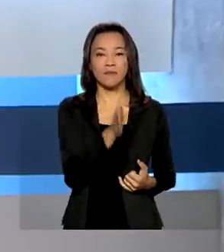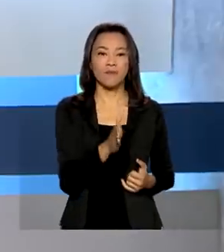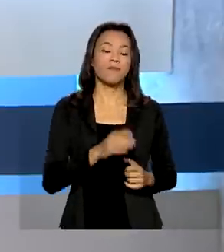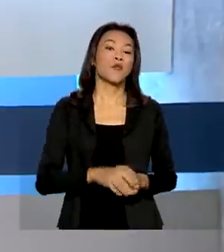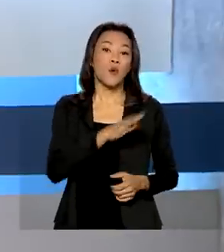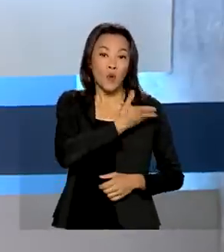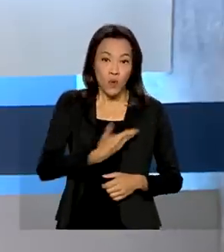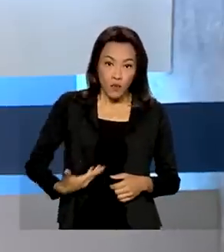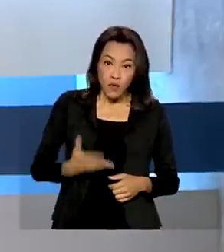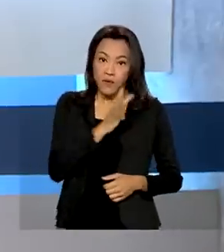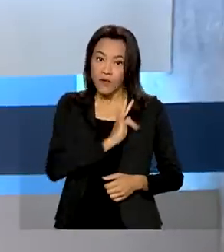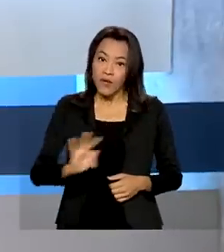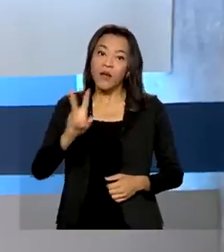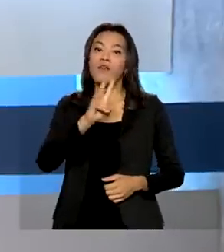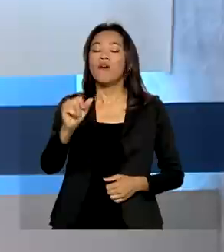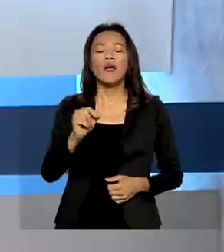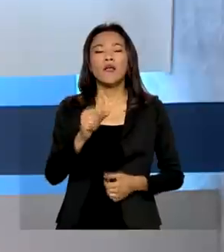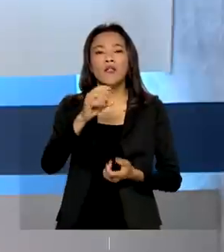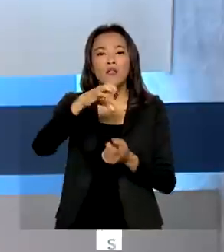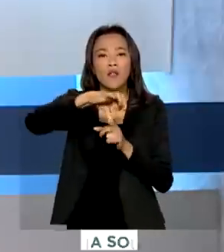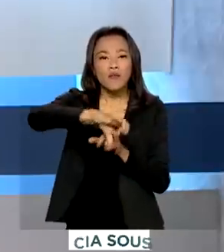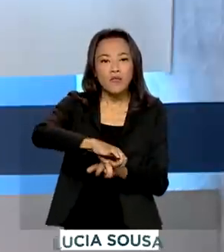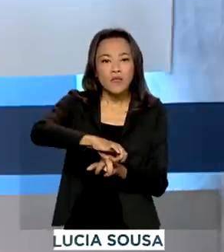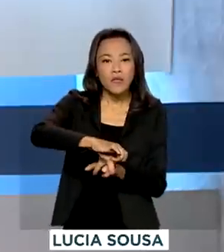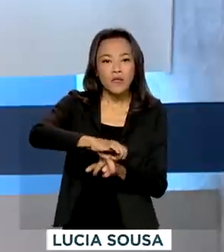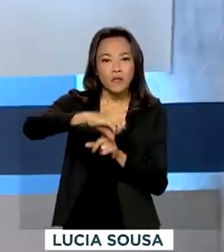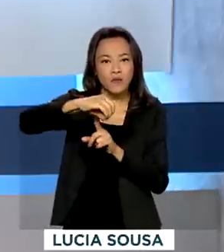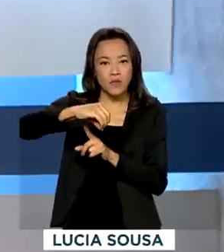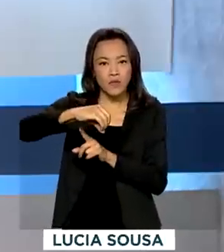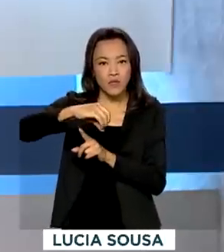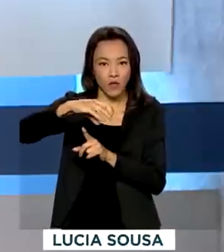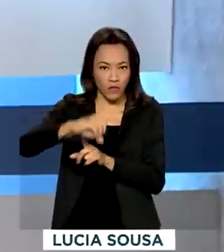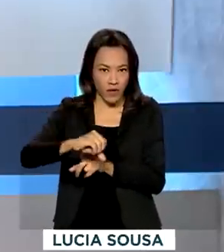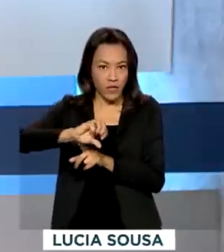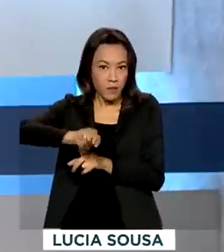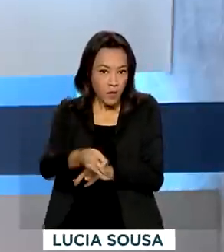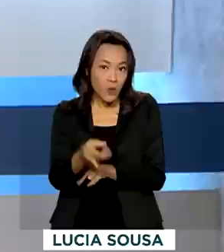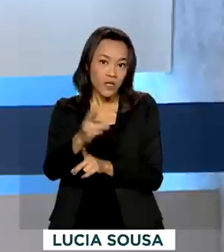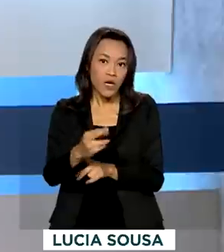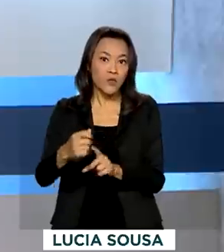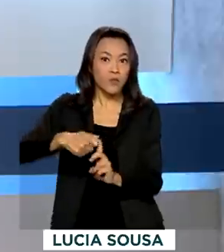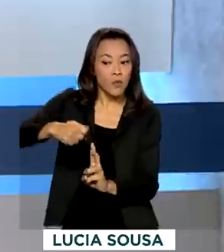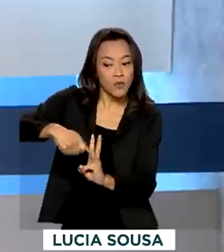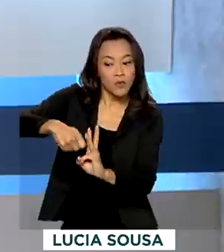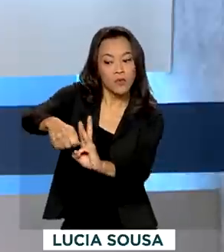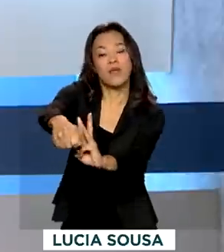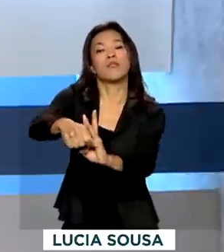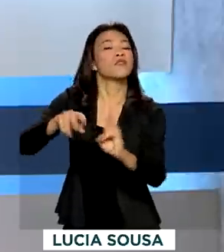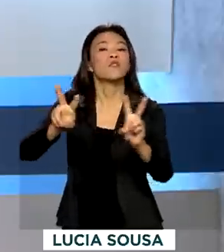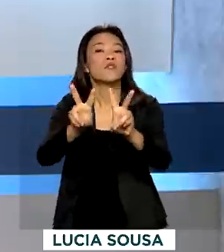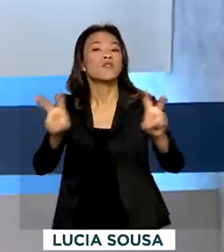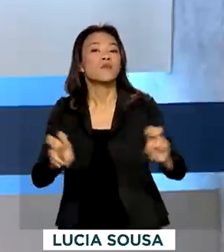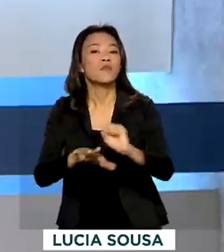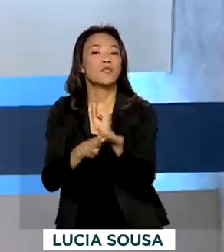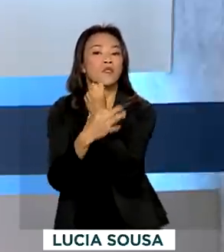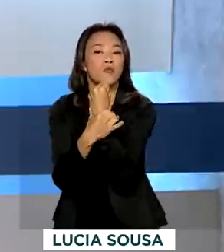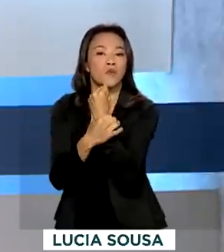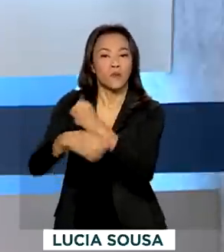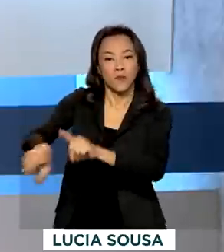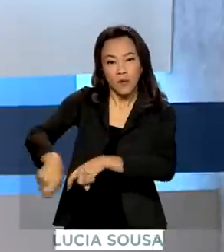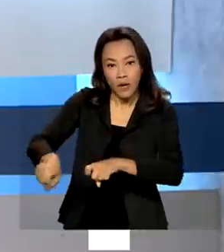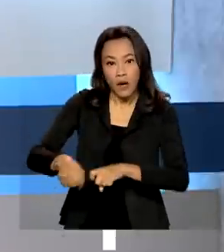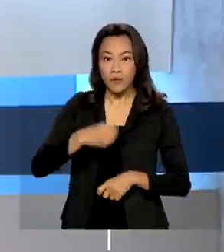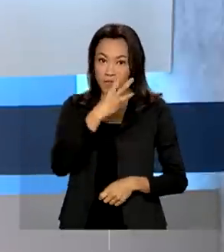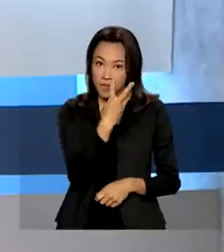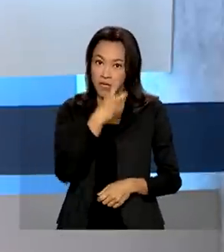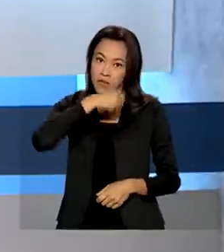governo federal vai disponibilizar 990 milhões de reais nos próximos meses em seguro rural. Só nos três primeiros